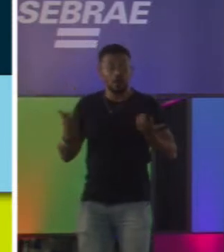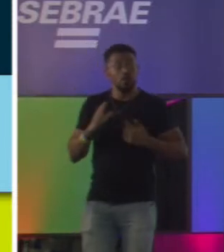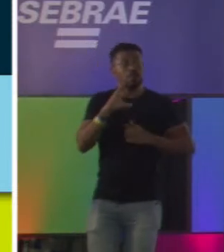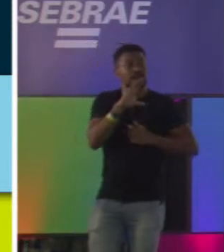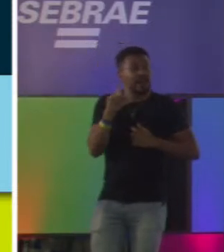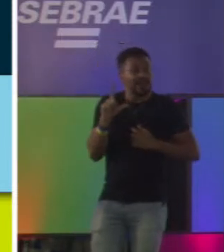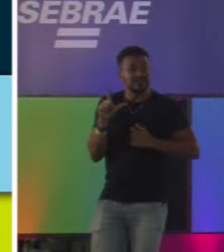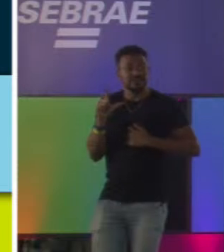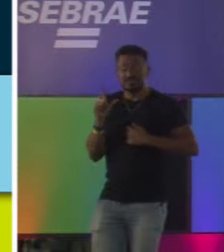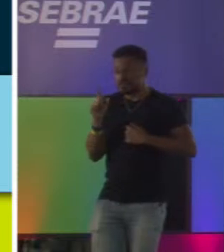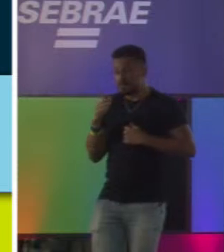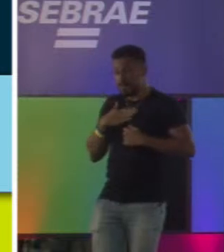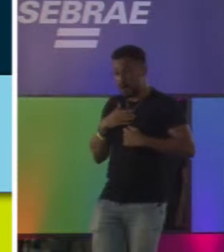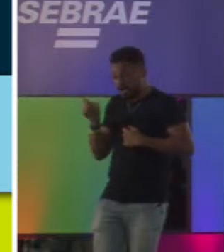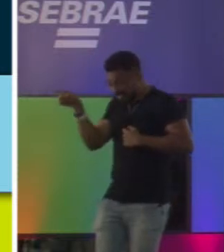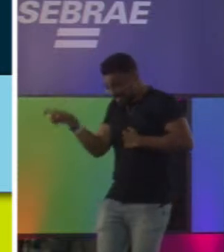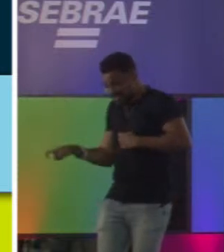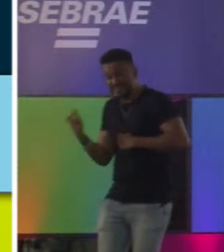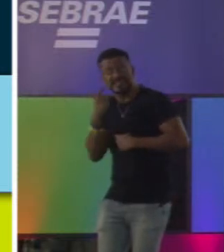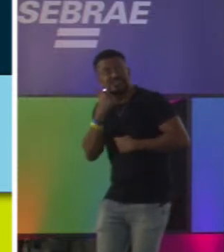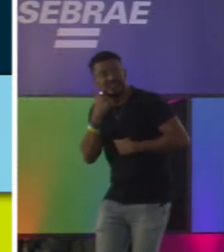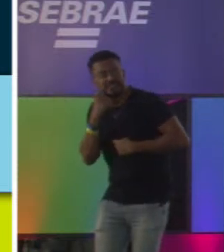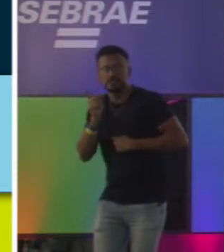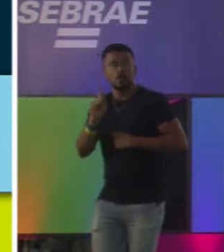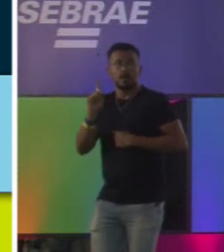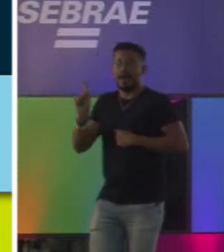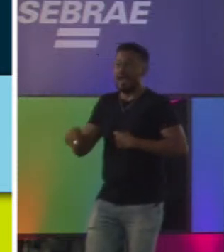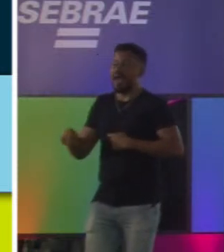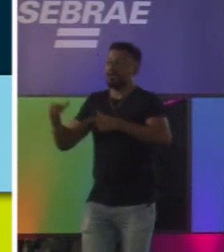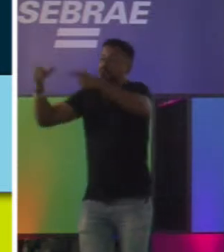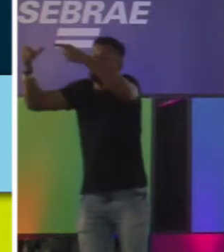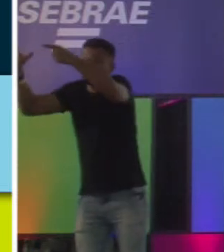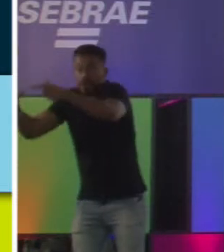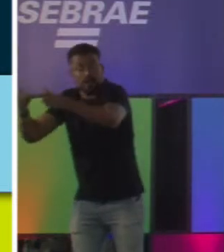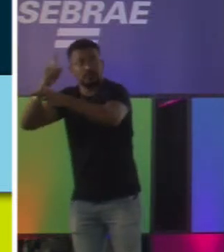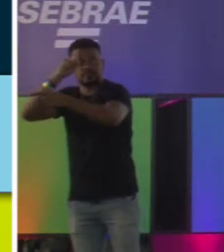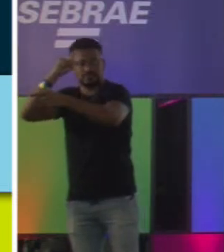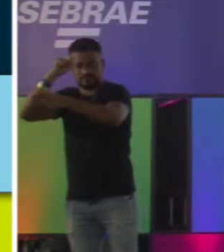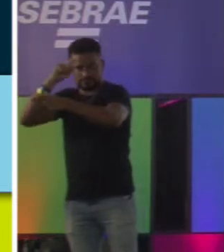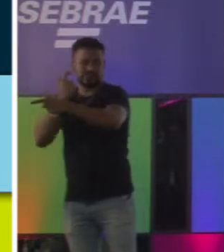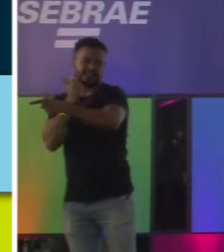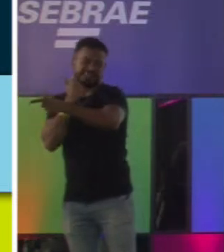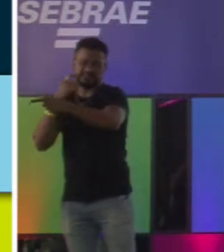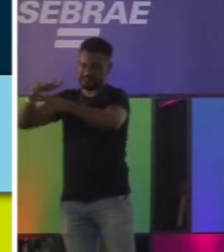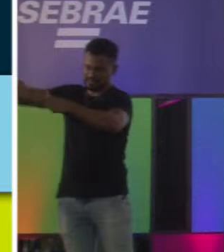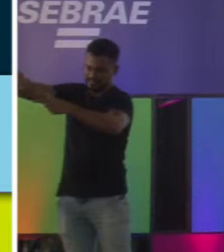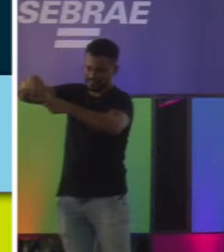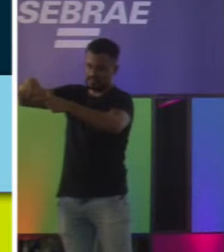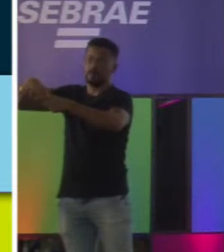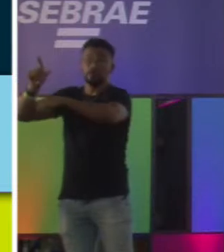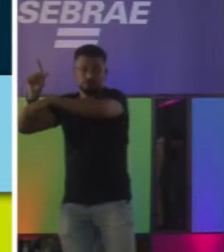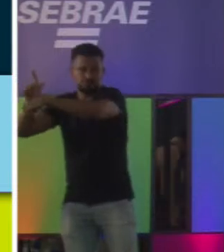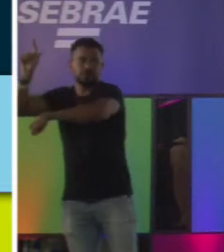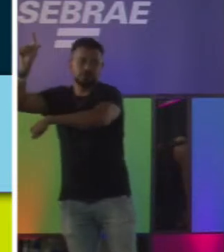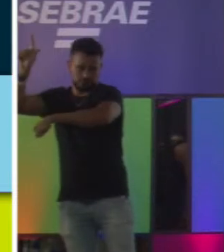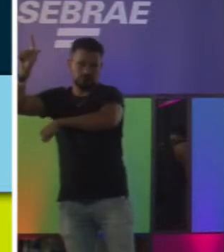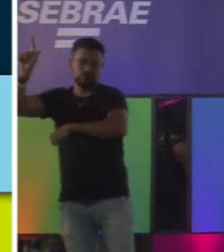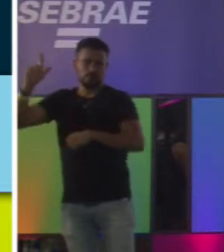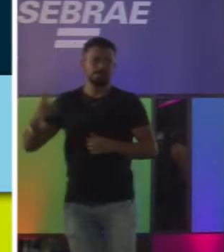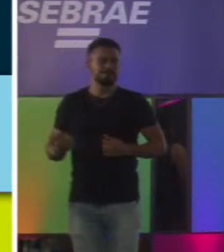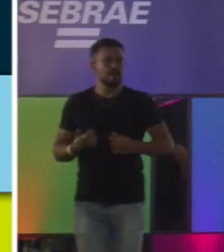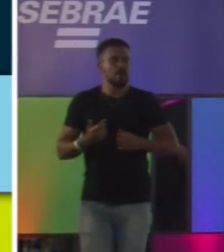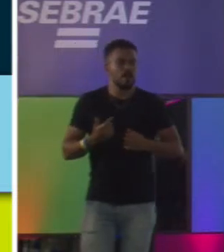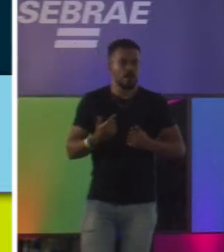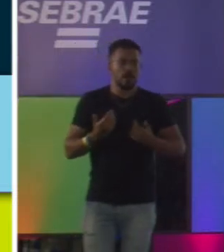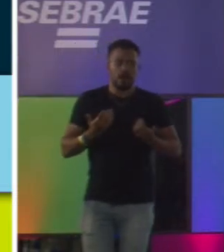cliente dele é a clínica. A pessoa se vê como gestor de clínica. E aí você começa a definir dor. E aí, ela começou